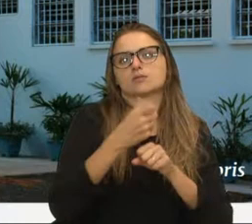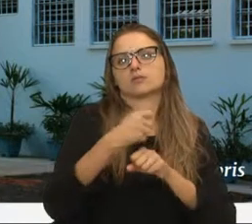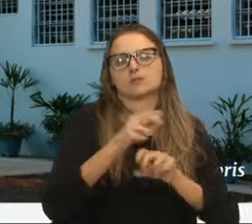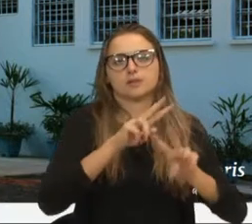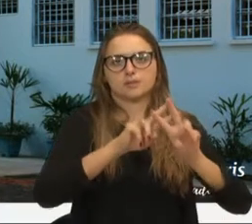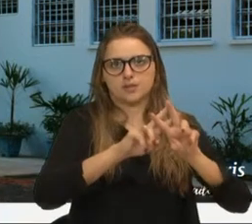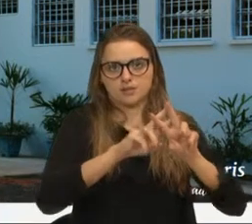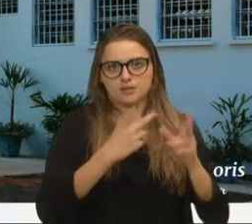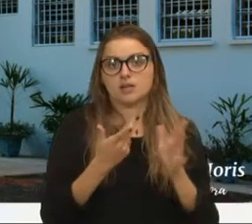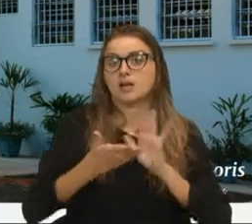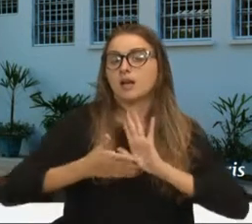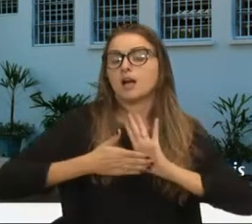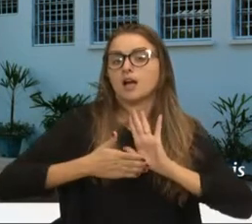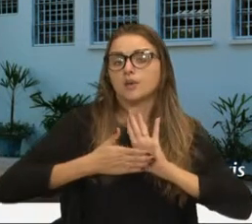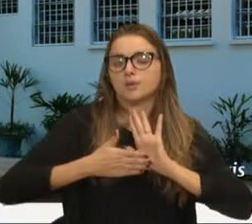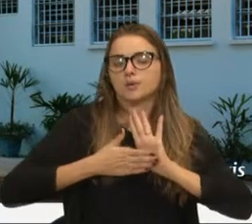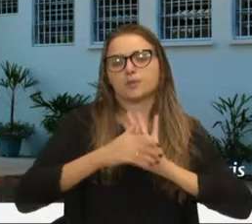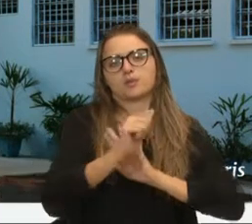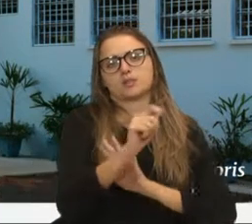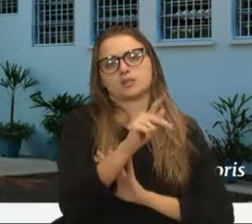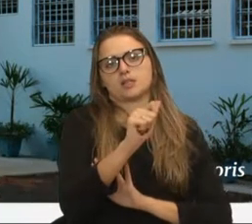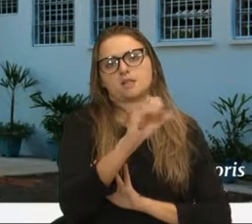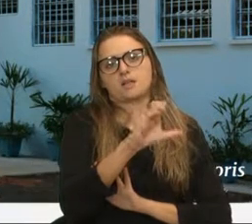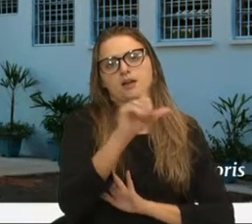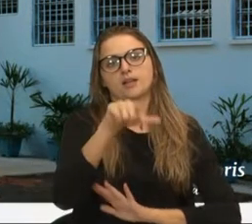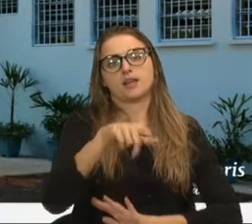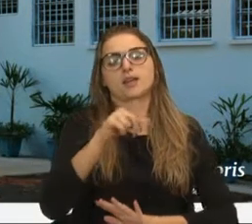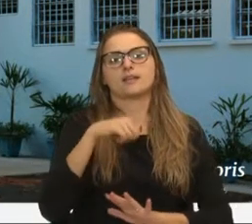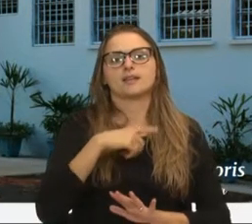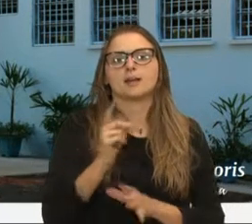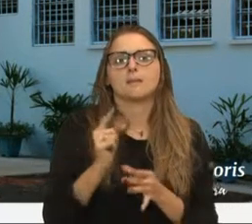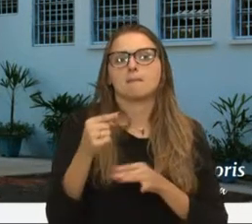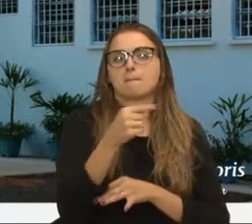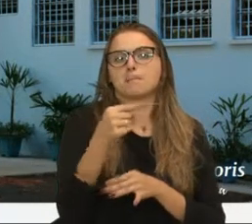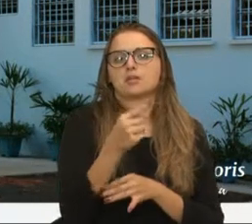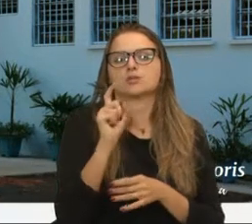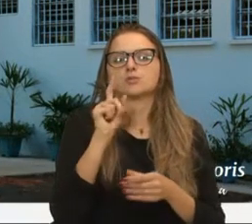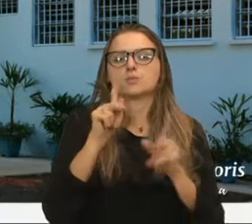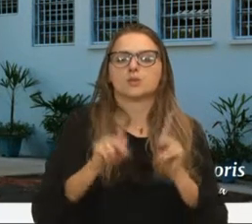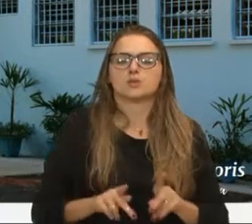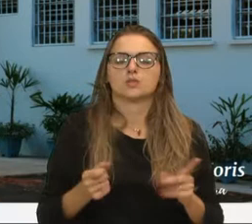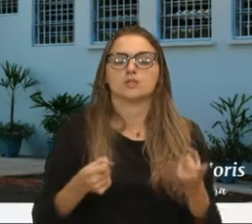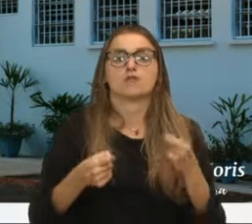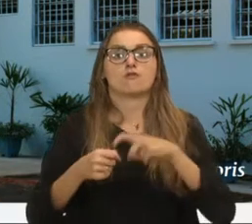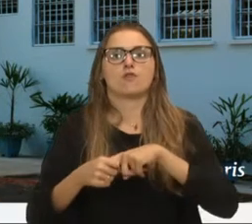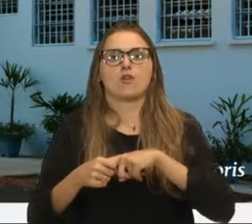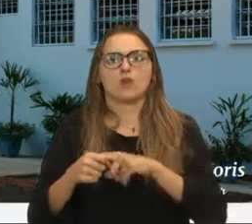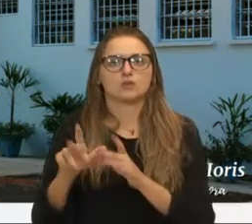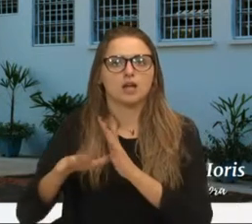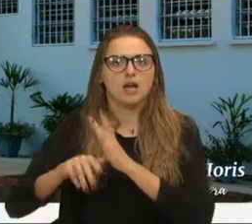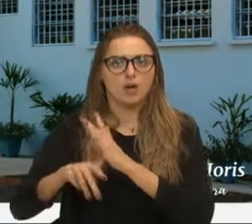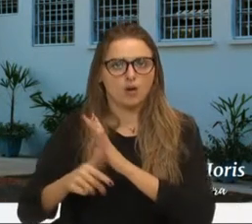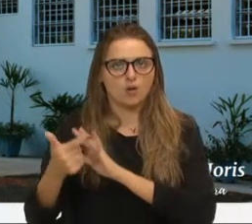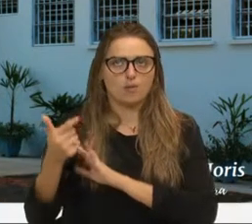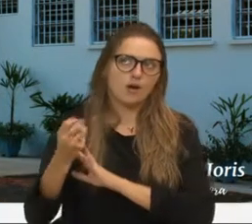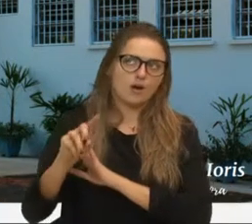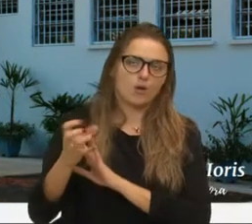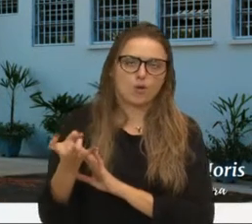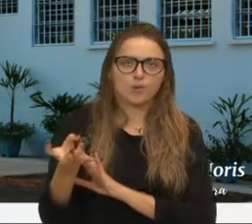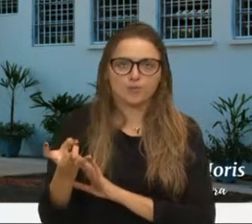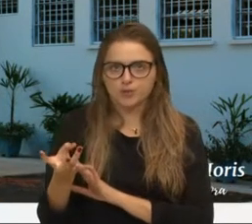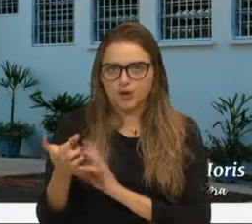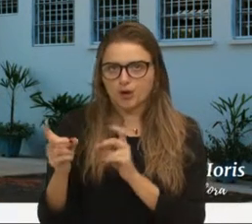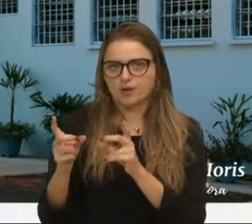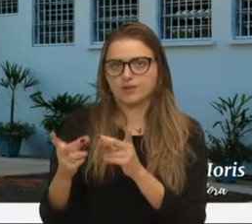O propósito da APAC é diminuir a reincidência, justamente oferecendo um método que